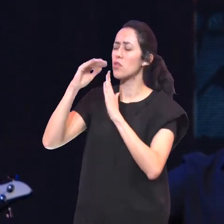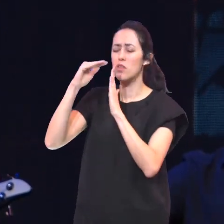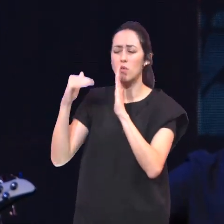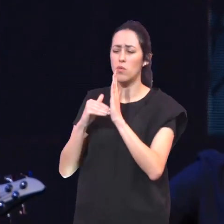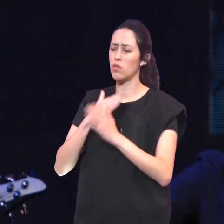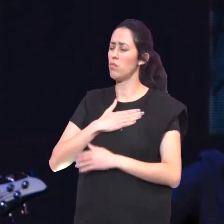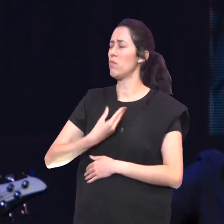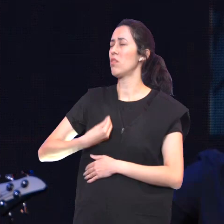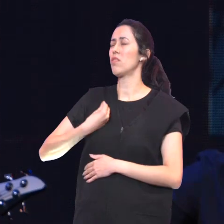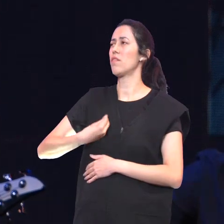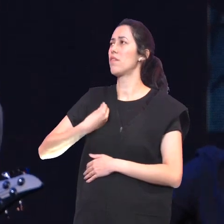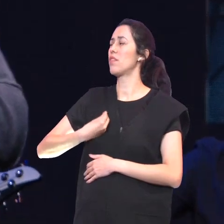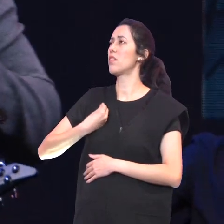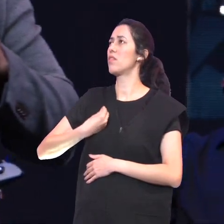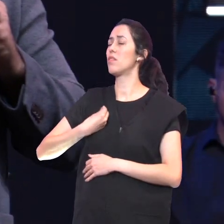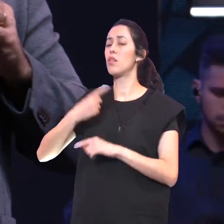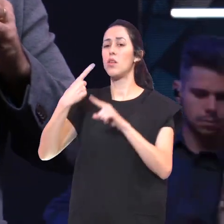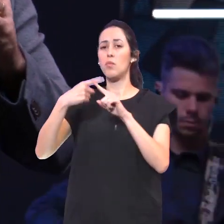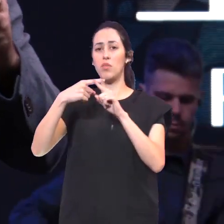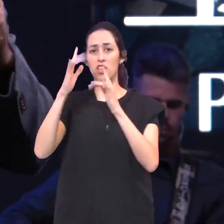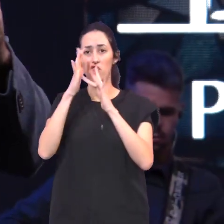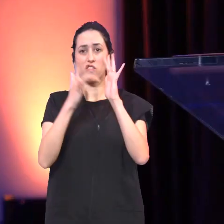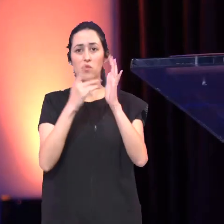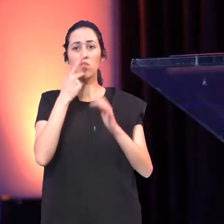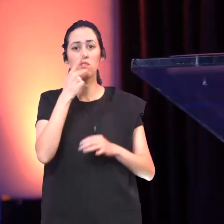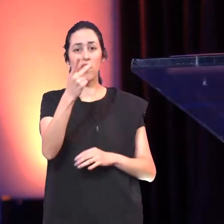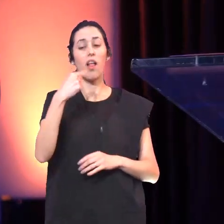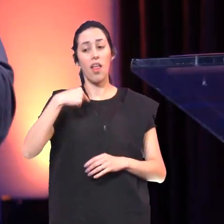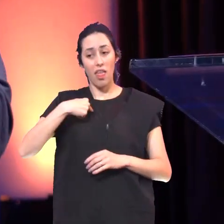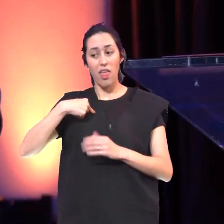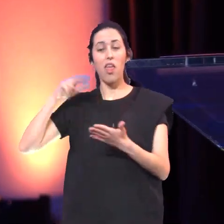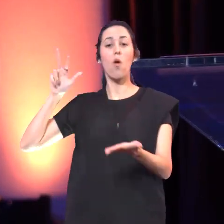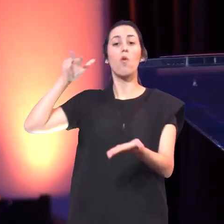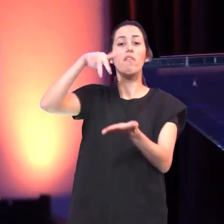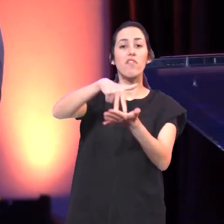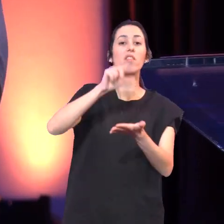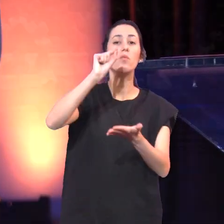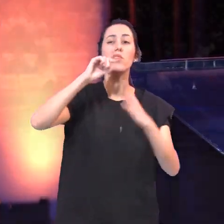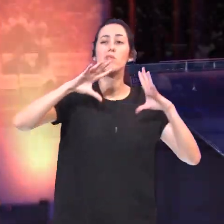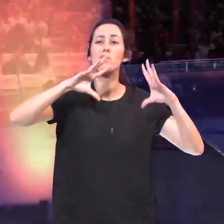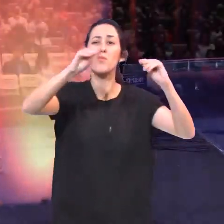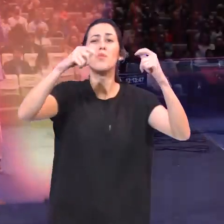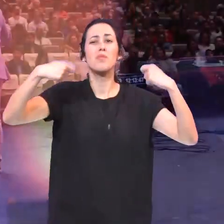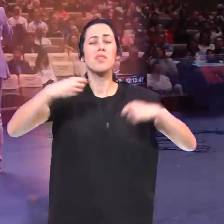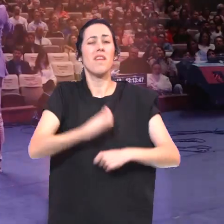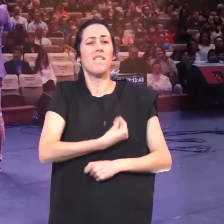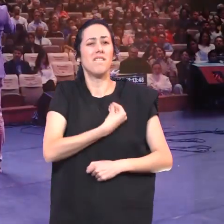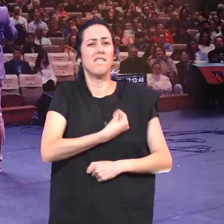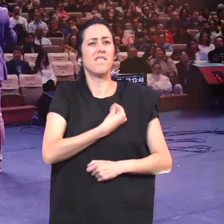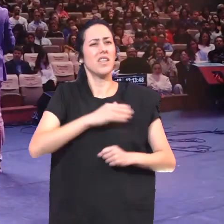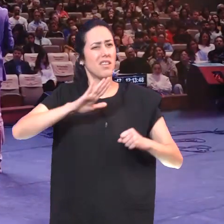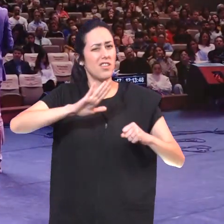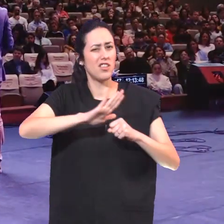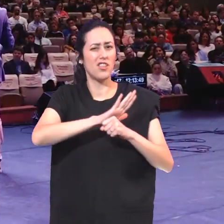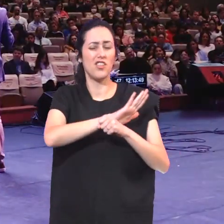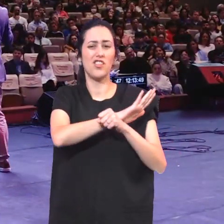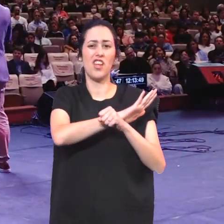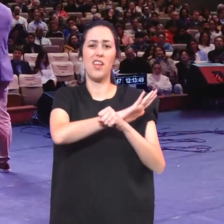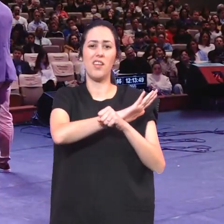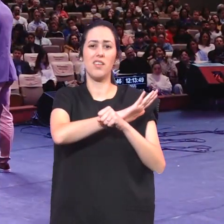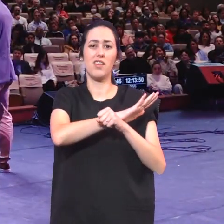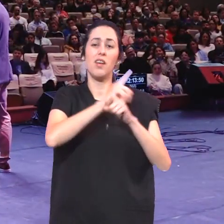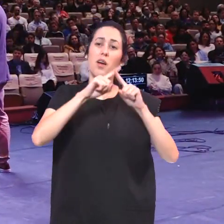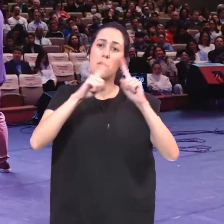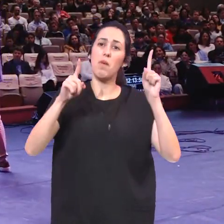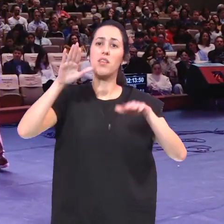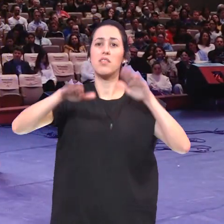Porque Jesus disse Eu vim para que todos Tenham vida E a tenham Em abundância Mas talvez